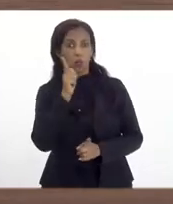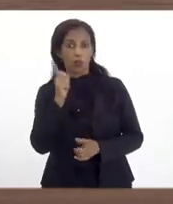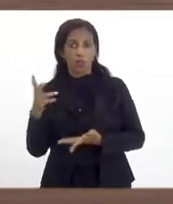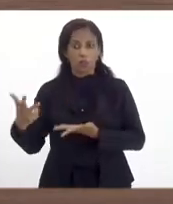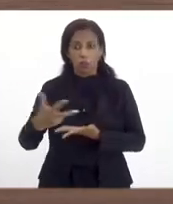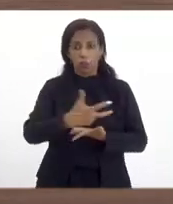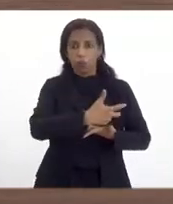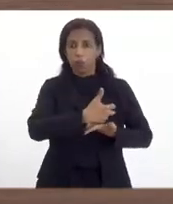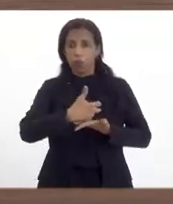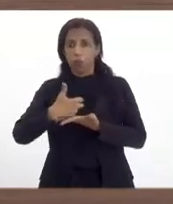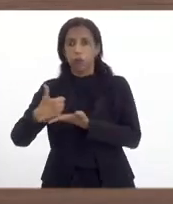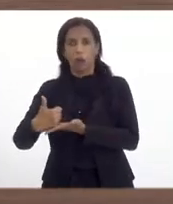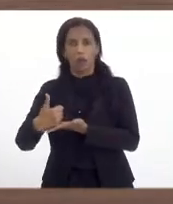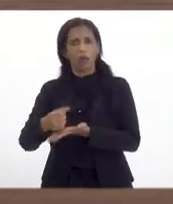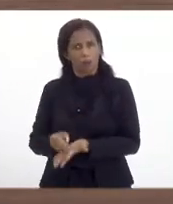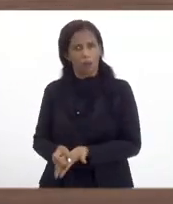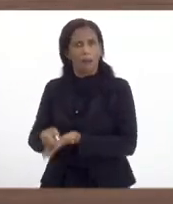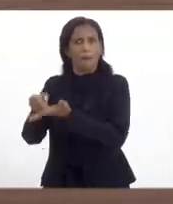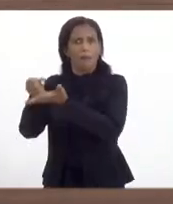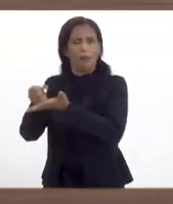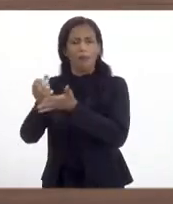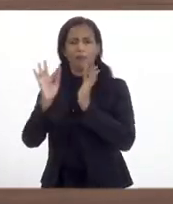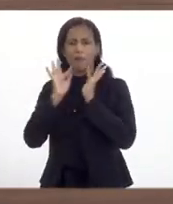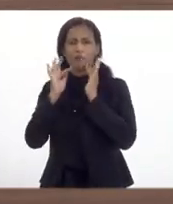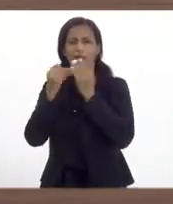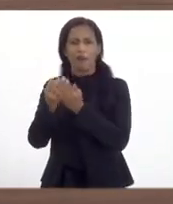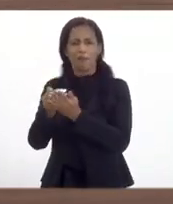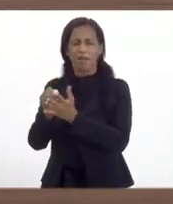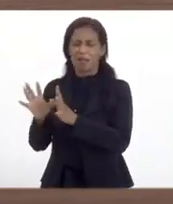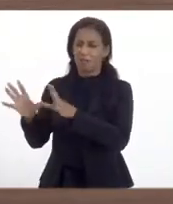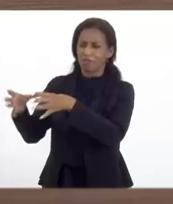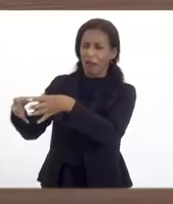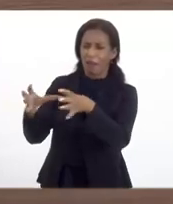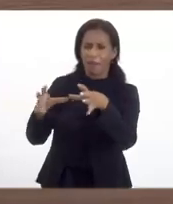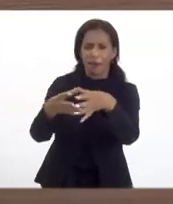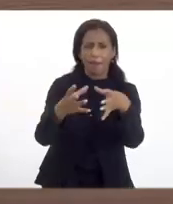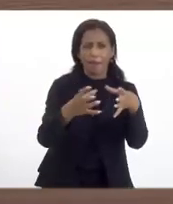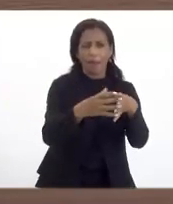interessante e nós apoiamos várias famílias aqui dos bairros atingidos